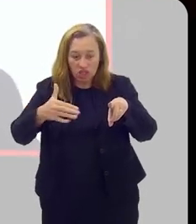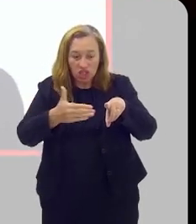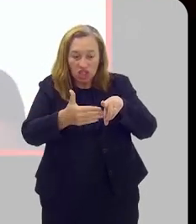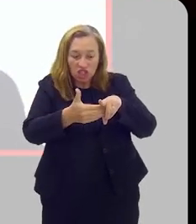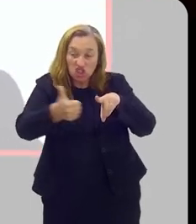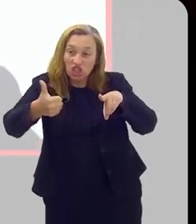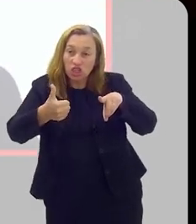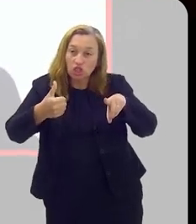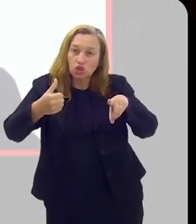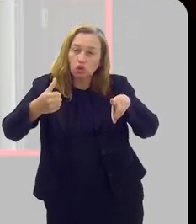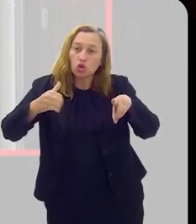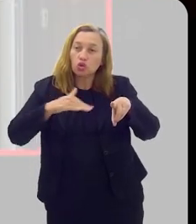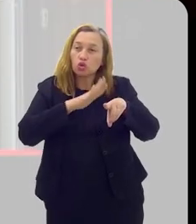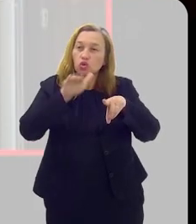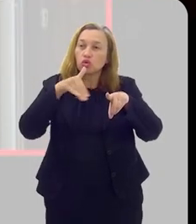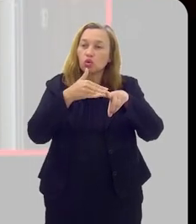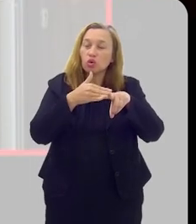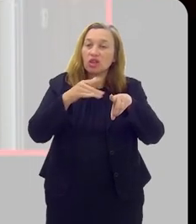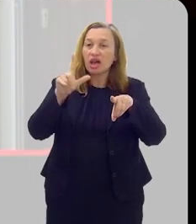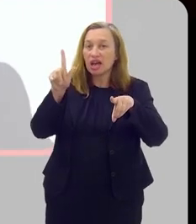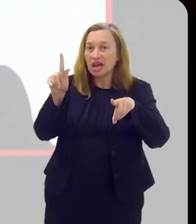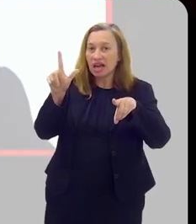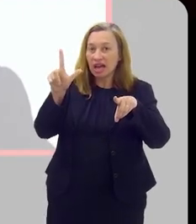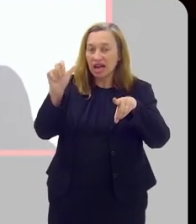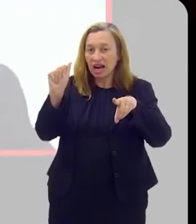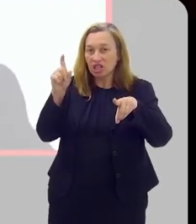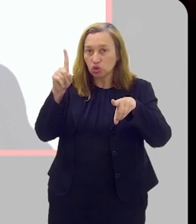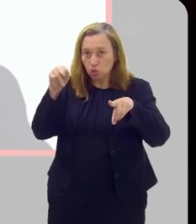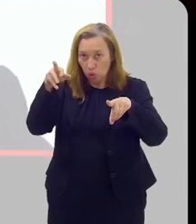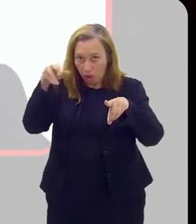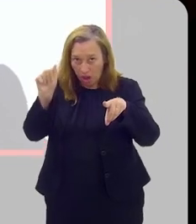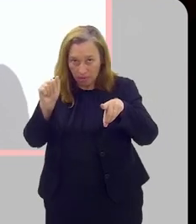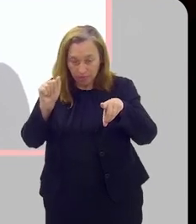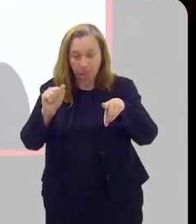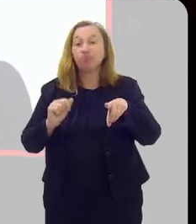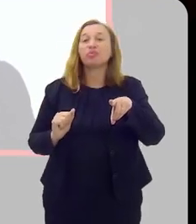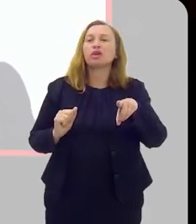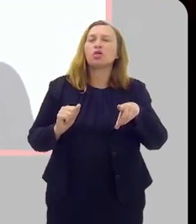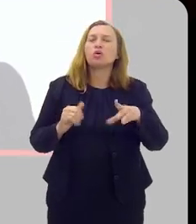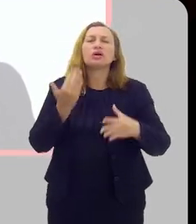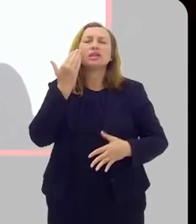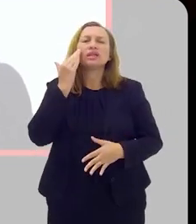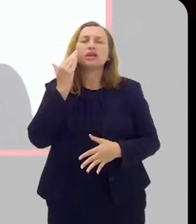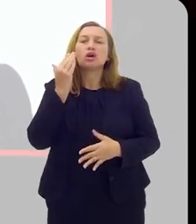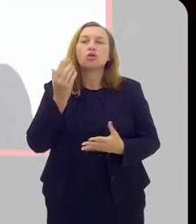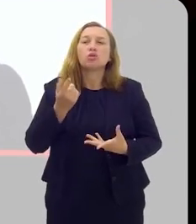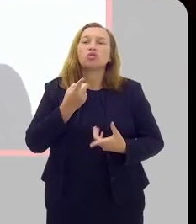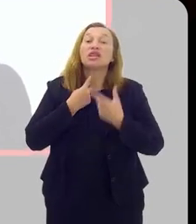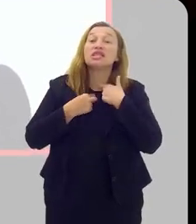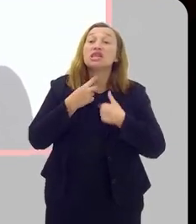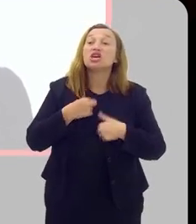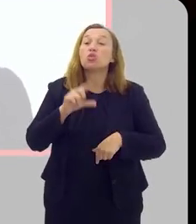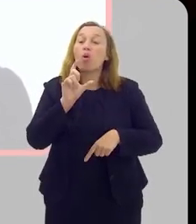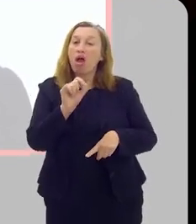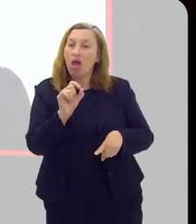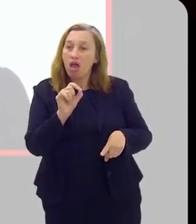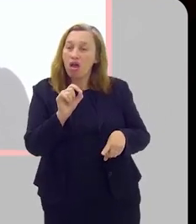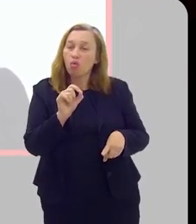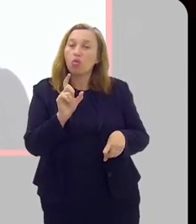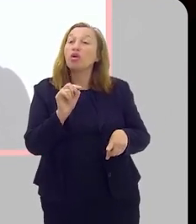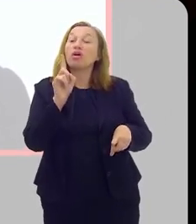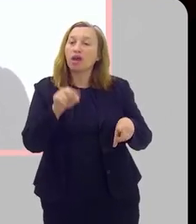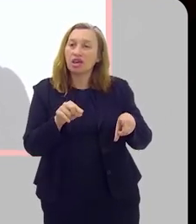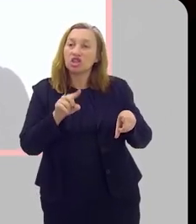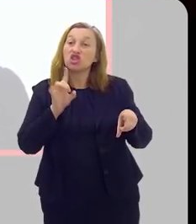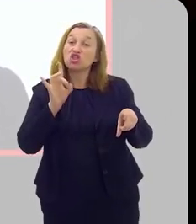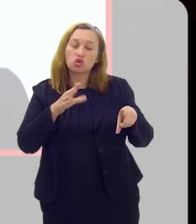tira toda a próstata, tira toda a glândula, todo o órgão. E aí a nossa intenção é que, se a doença estiver